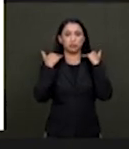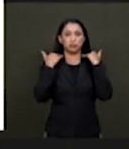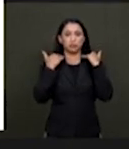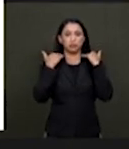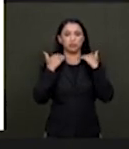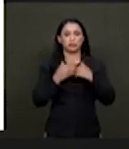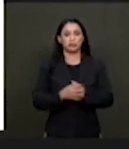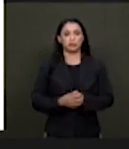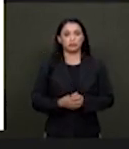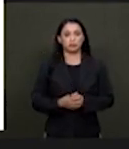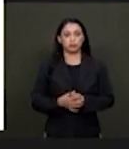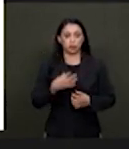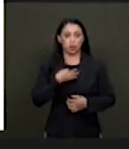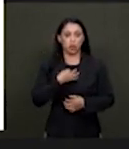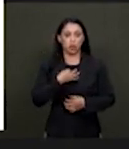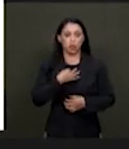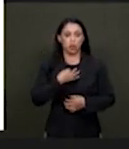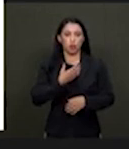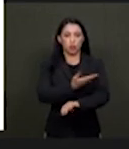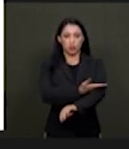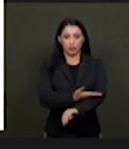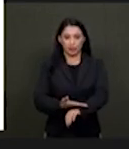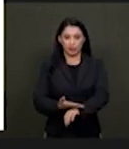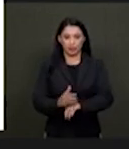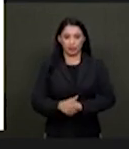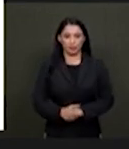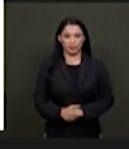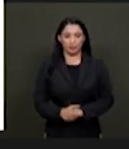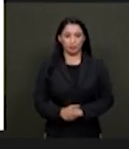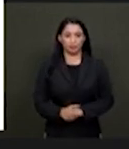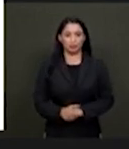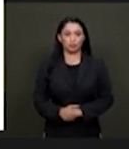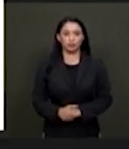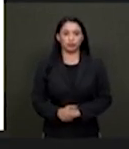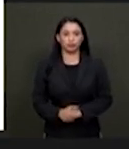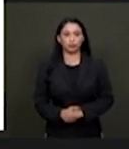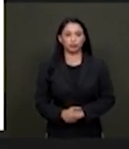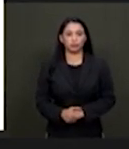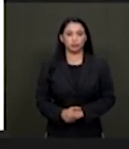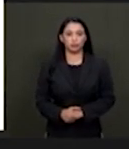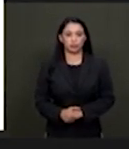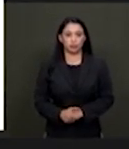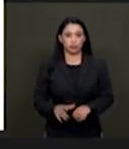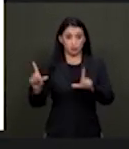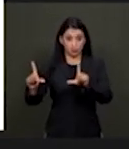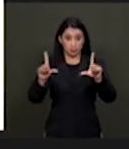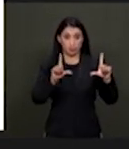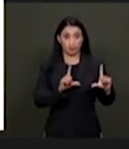minhas orelhas e estou vestindo hoje uma blusa branca. Bom, por favor, slide 2.